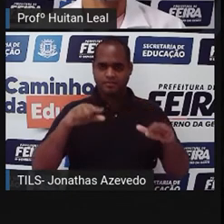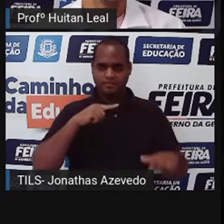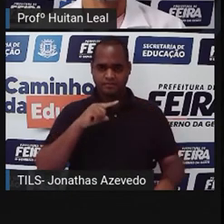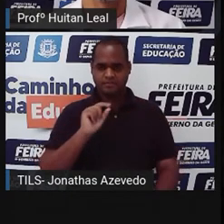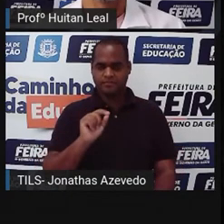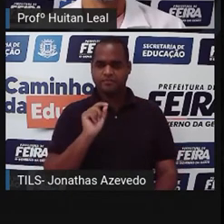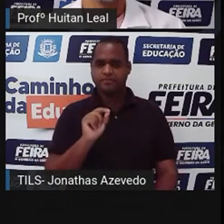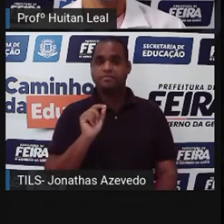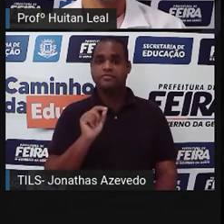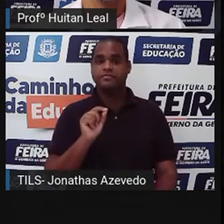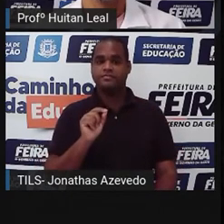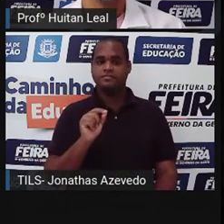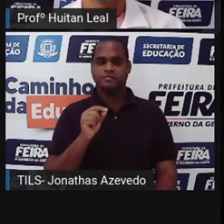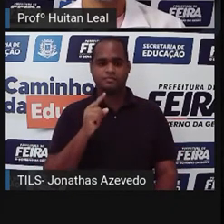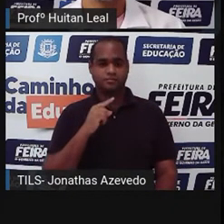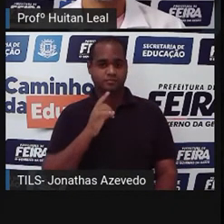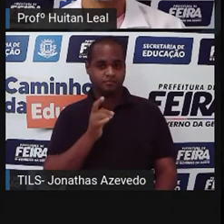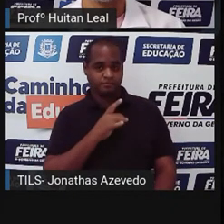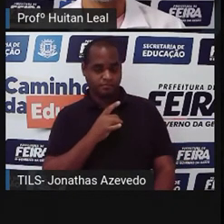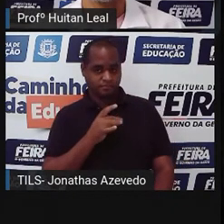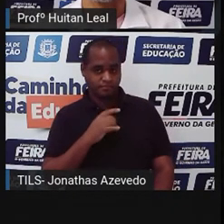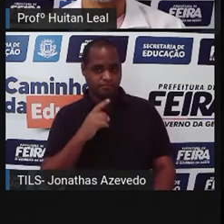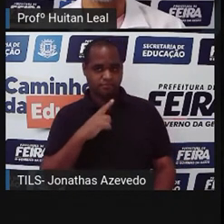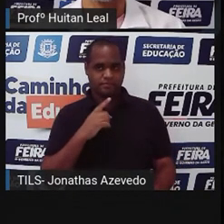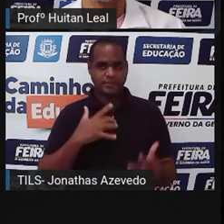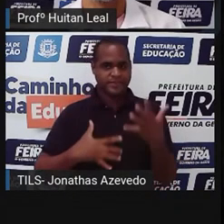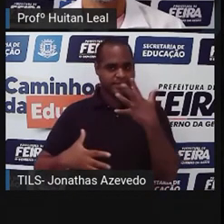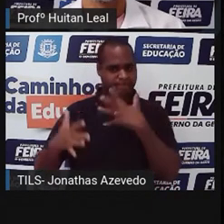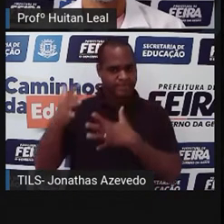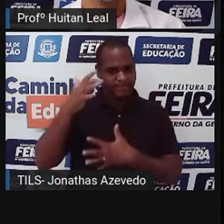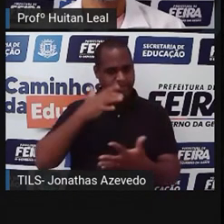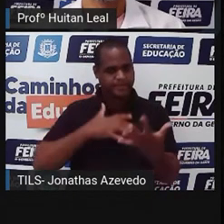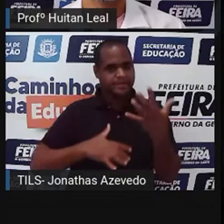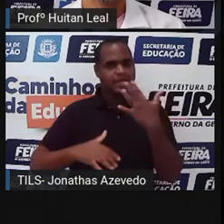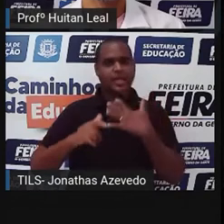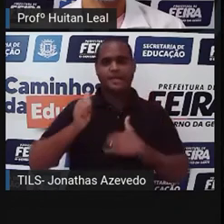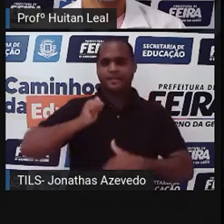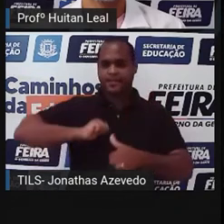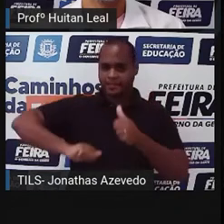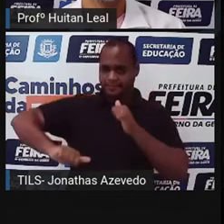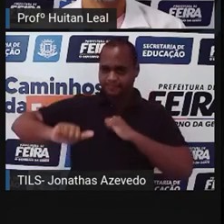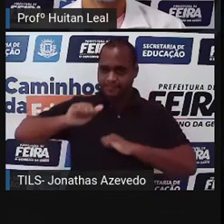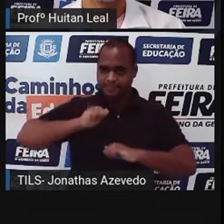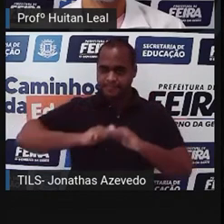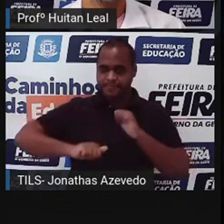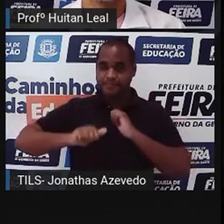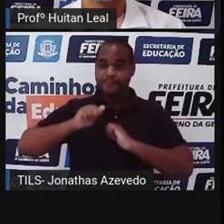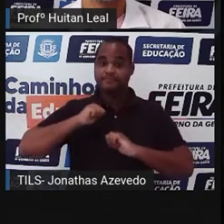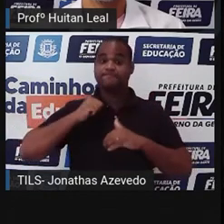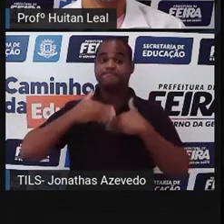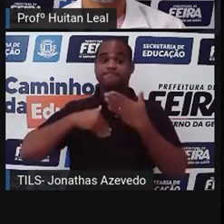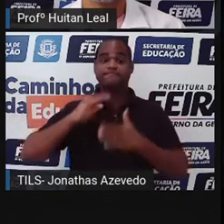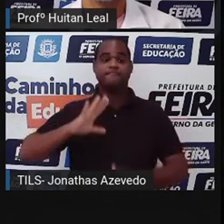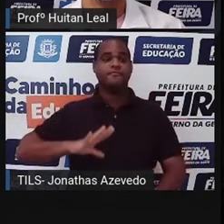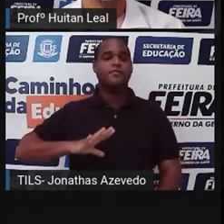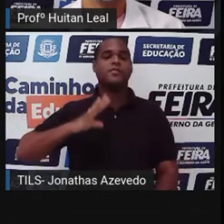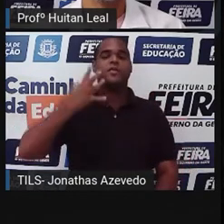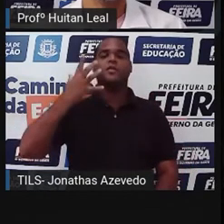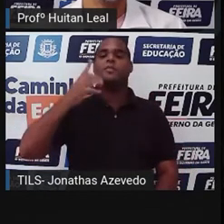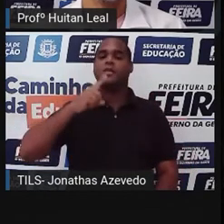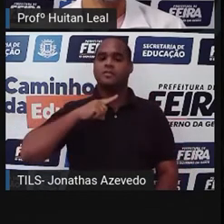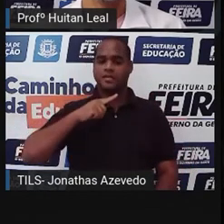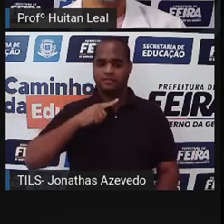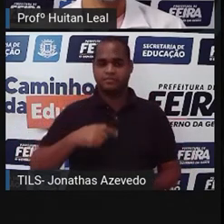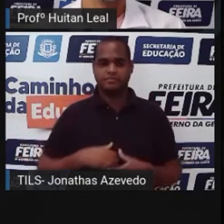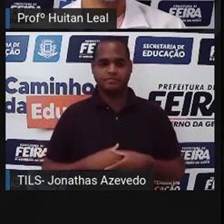conto? Causa no leitor um misto de incerteza, de intensa expectativa perante a iminência de um